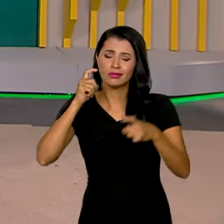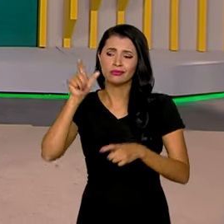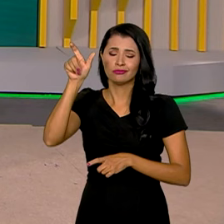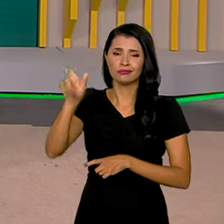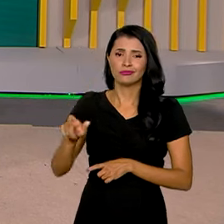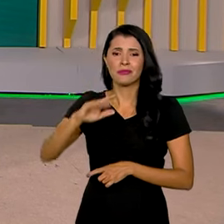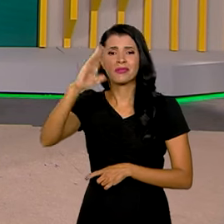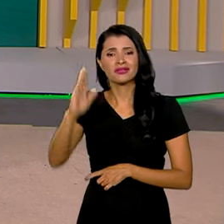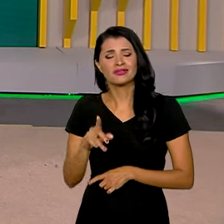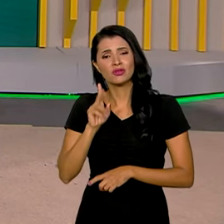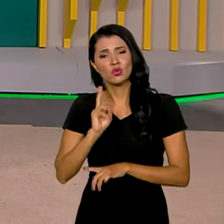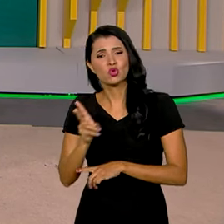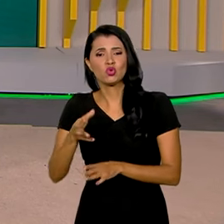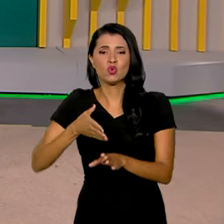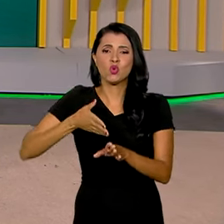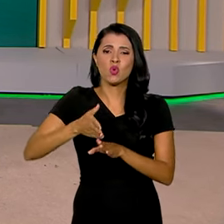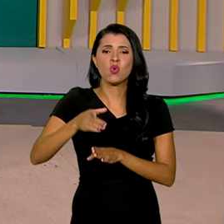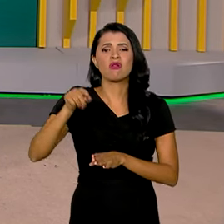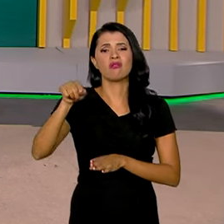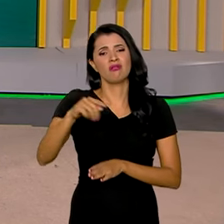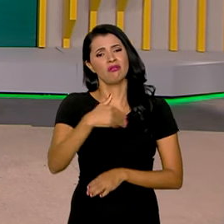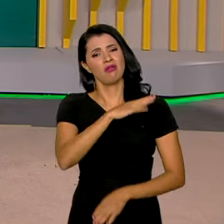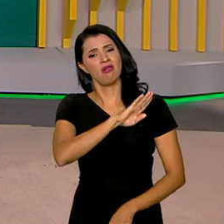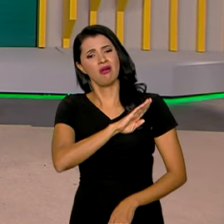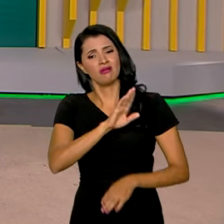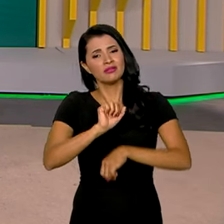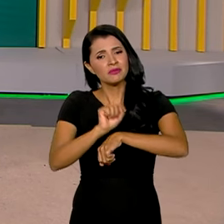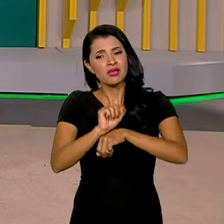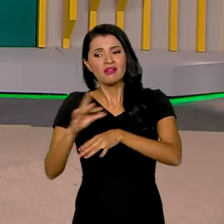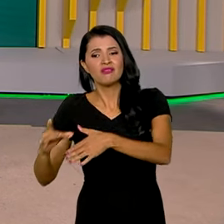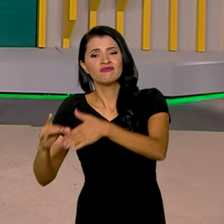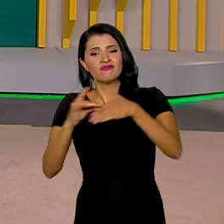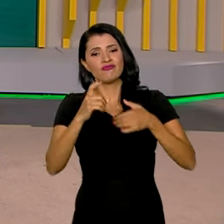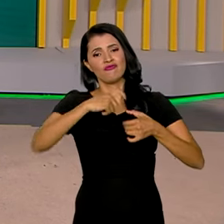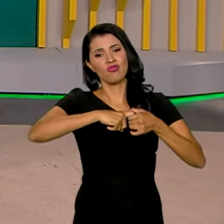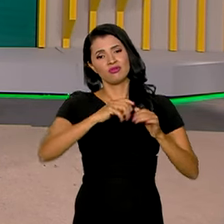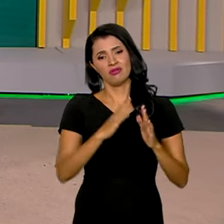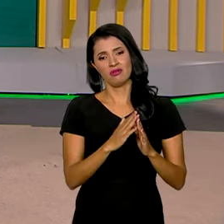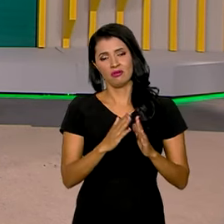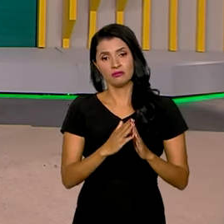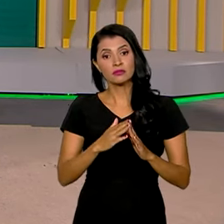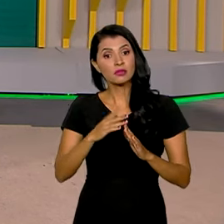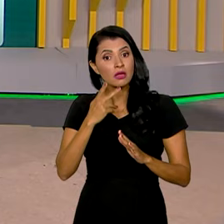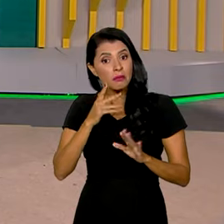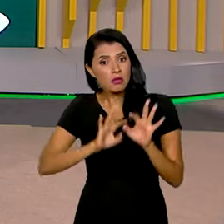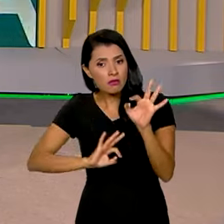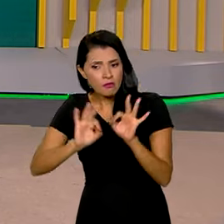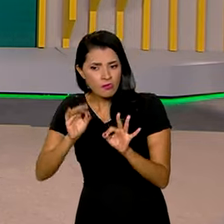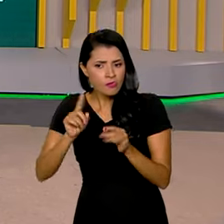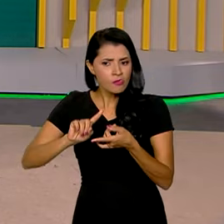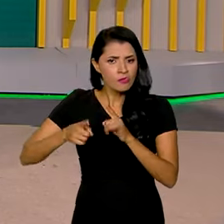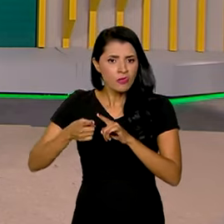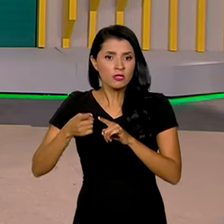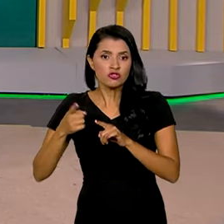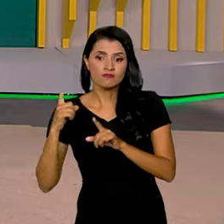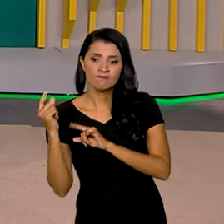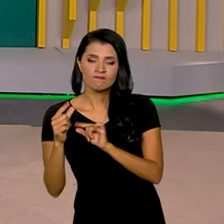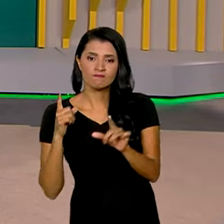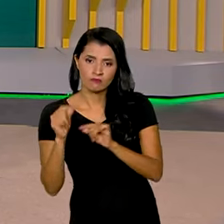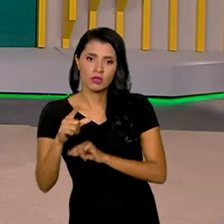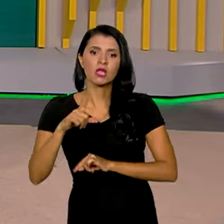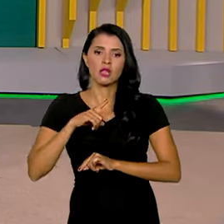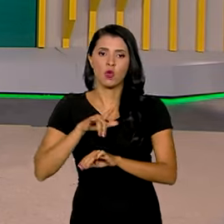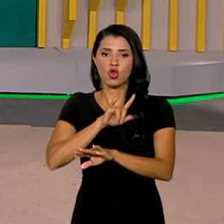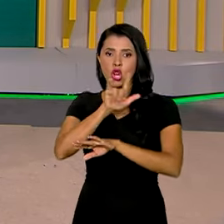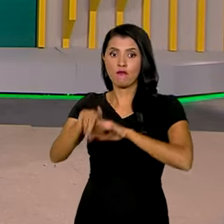que ainda estão na faixa de Gaza à espera de repatriação. Falou sobre o plano de evacuação que conta com uma aeronave